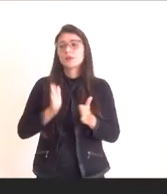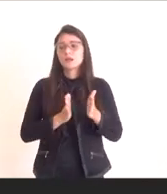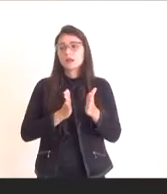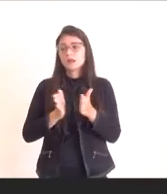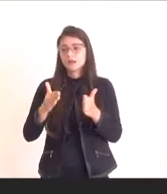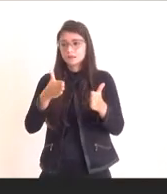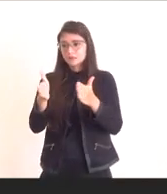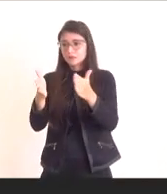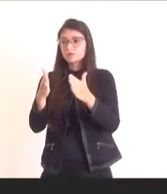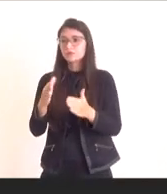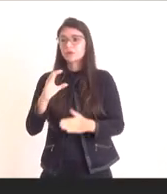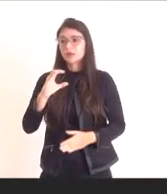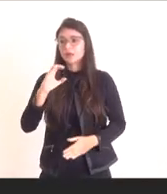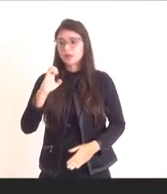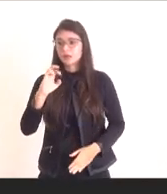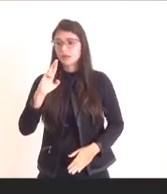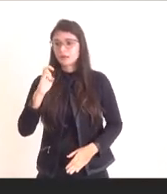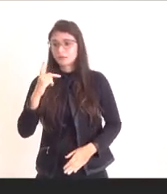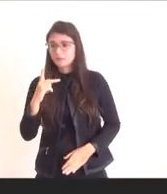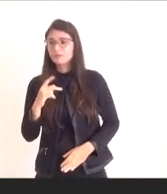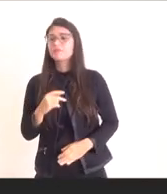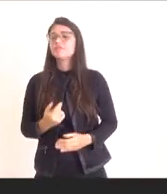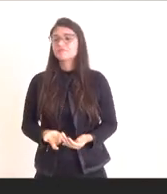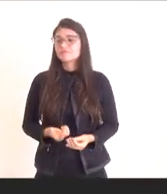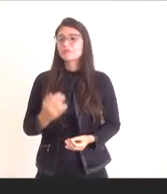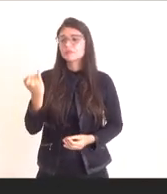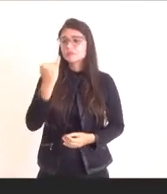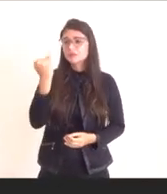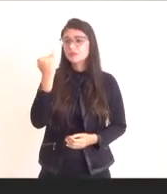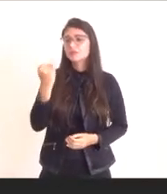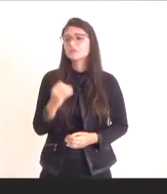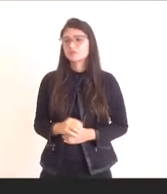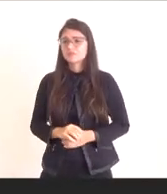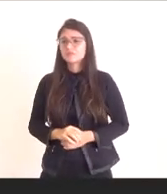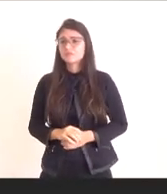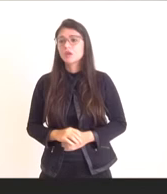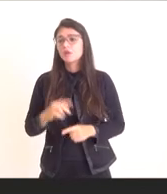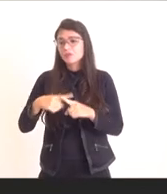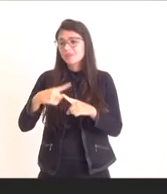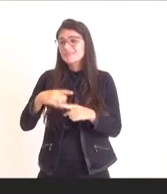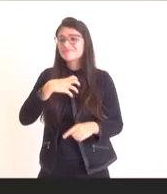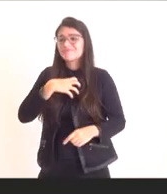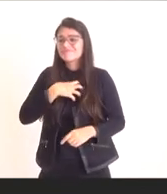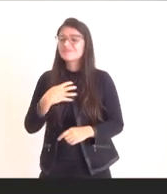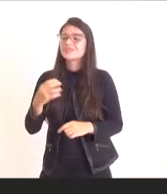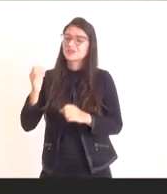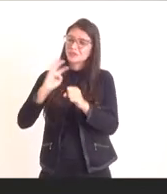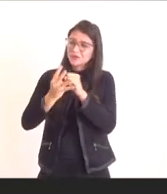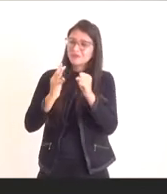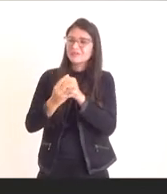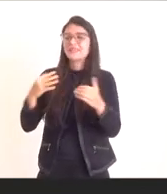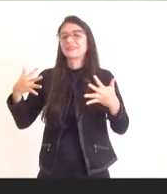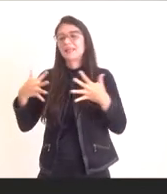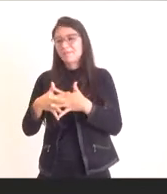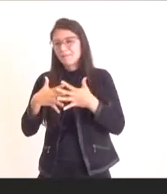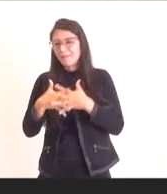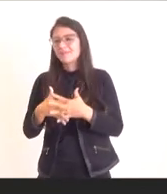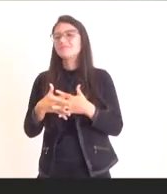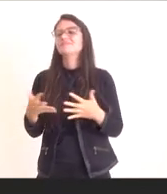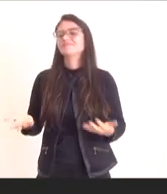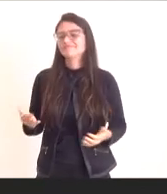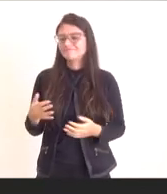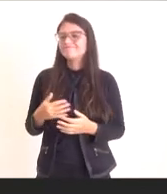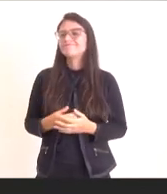fluminense, que ainda sente os impactos da crise imposta pela Covid-19. Hoje, o acesso ao crédito é